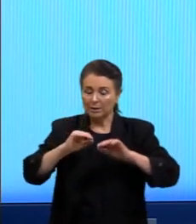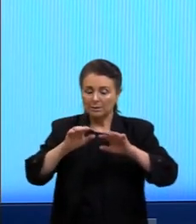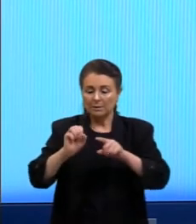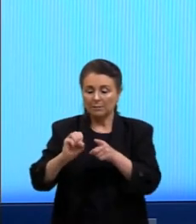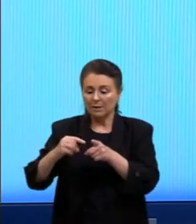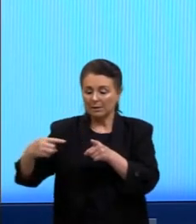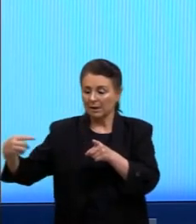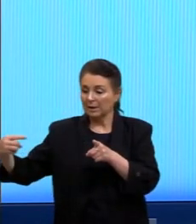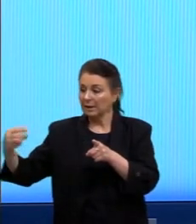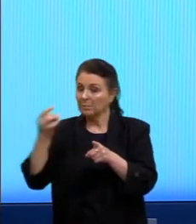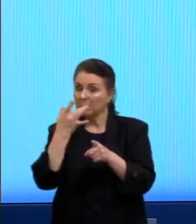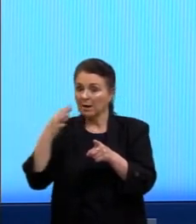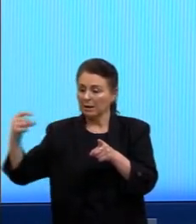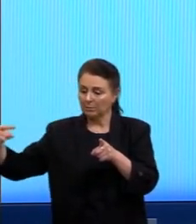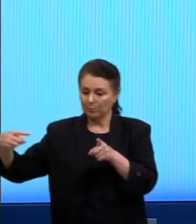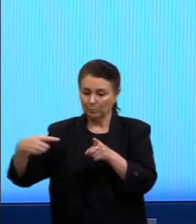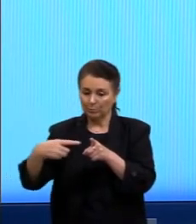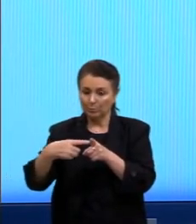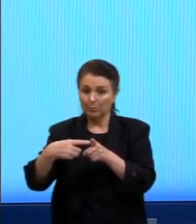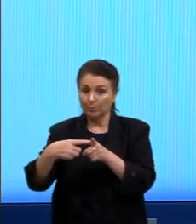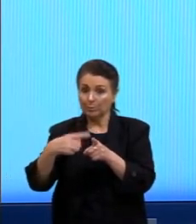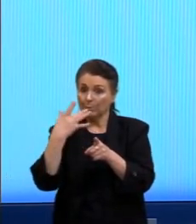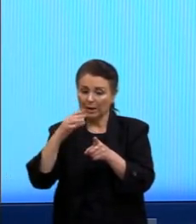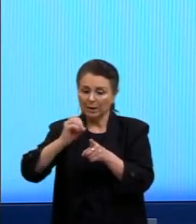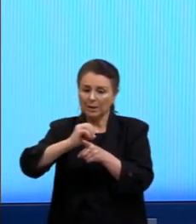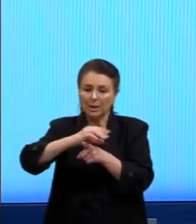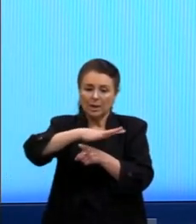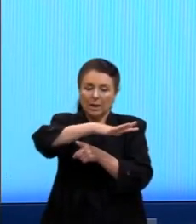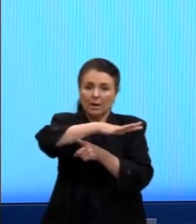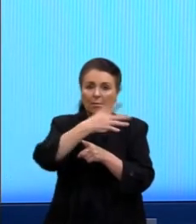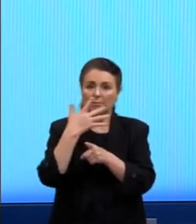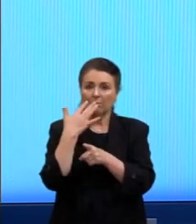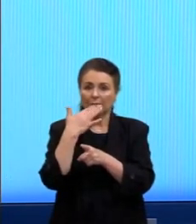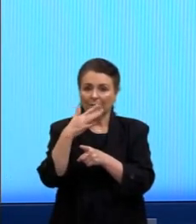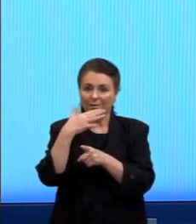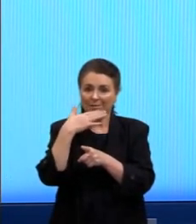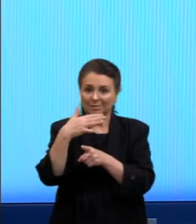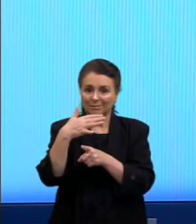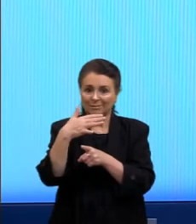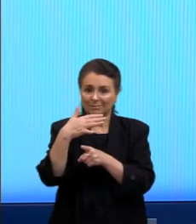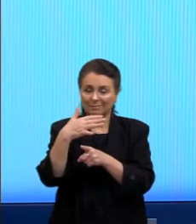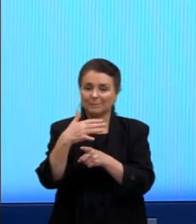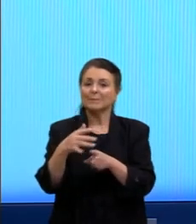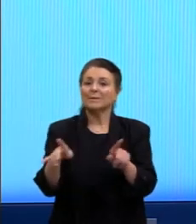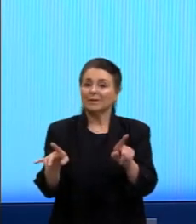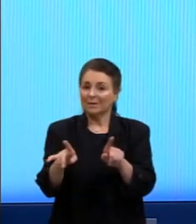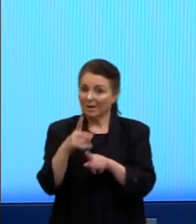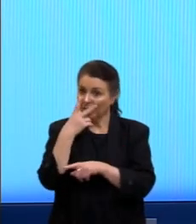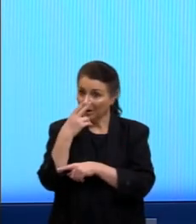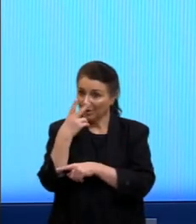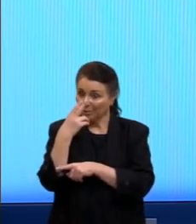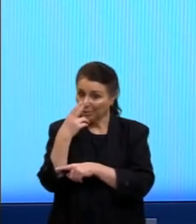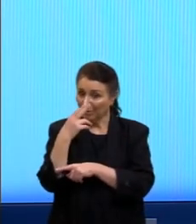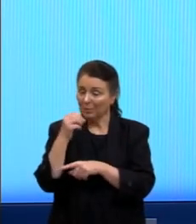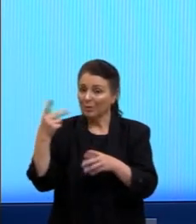né, quando ela sai do prisma, esse fenômeno, ele é ampliado. E isso aqui é a mesma coisa que acontece